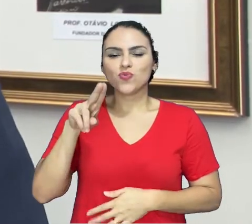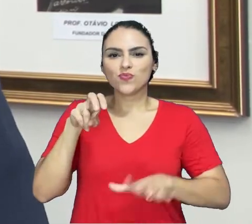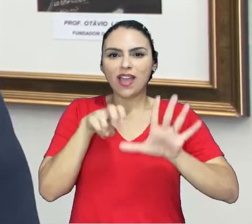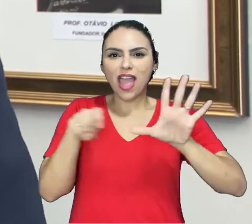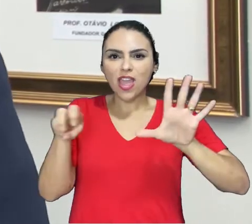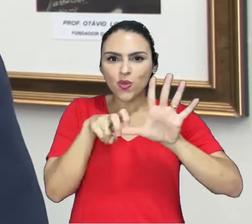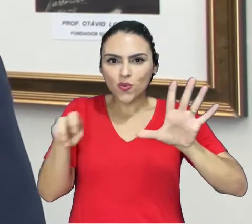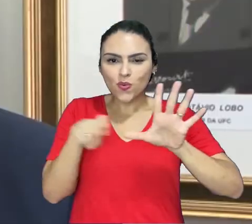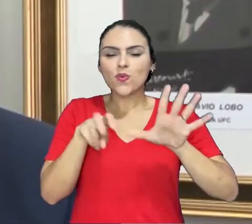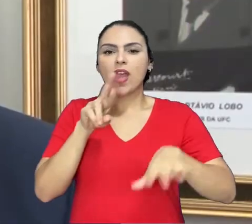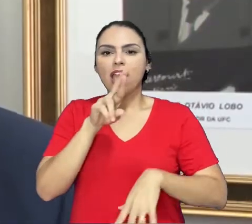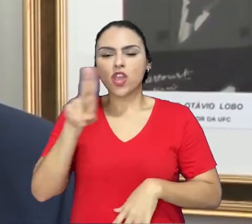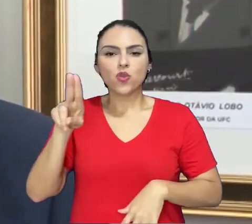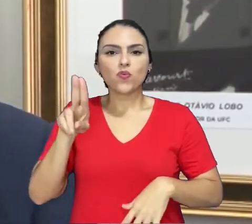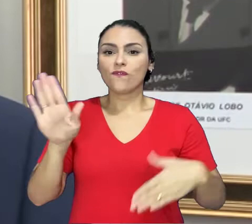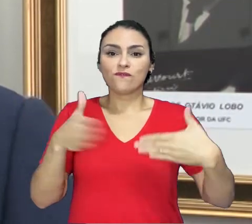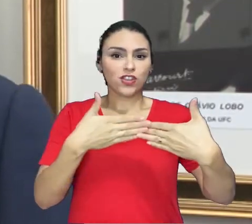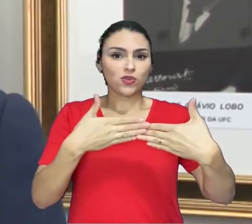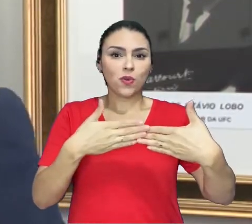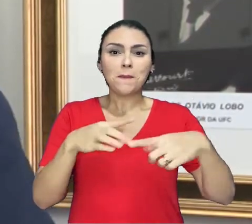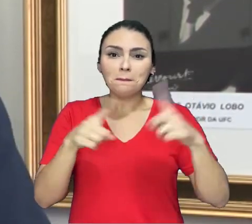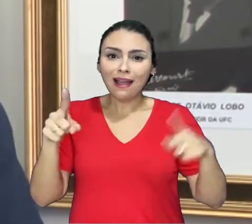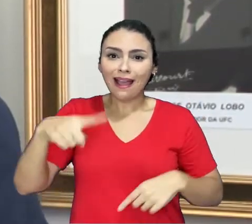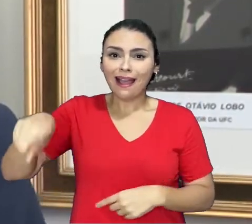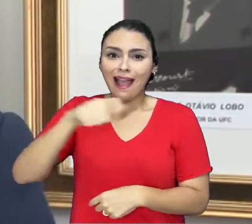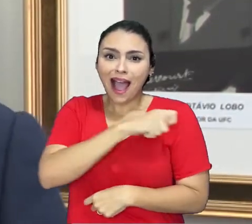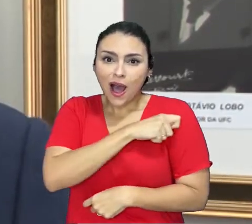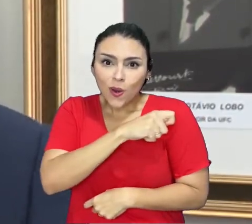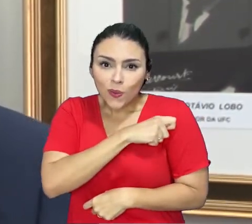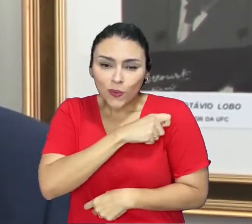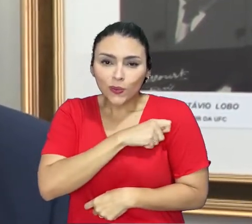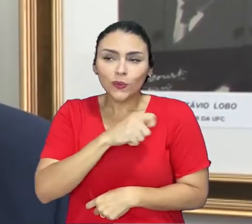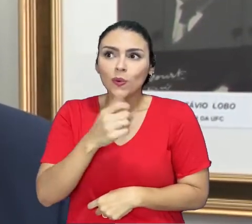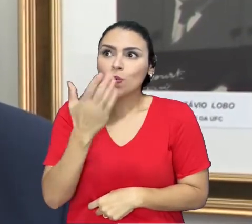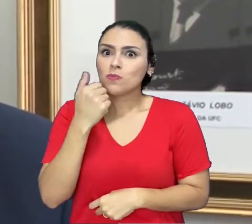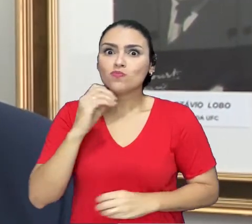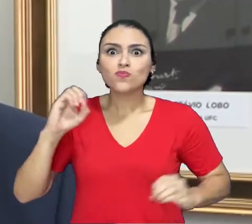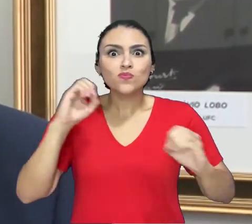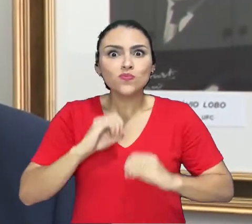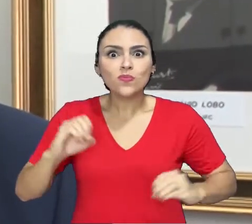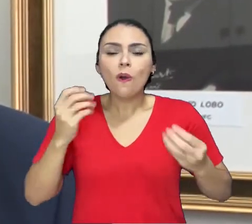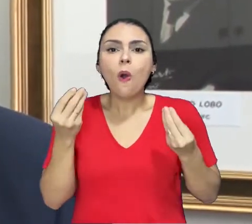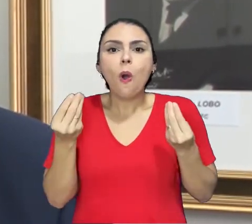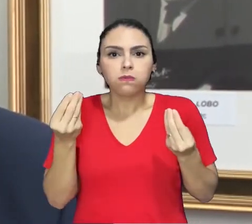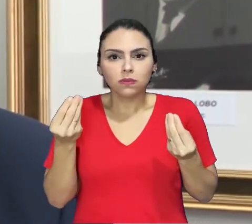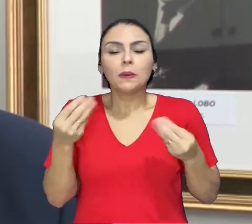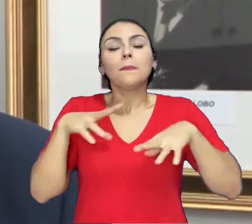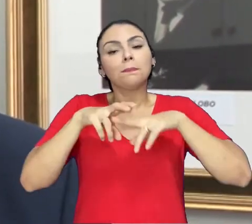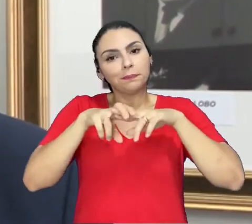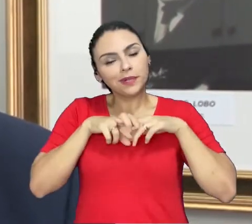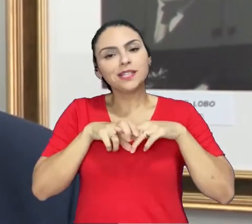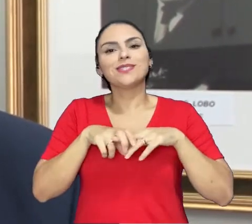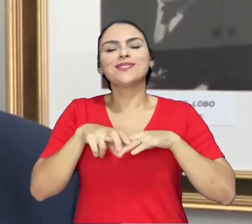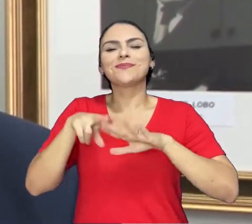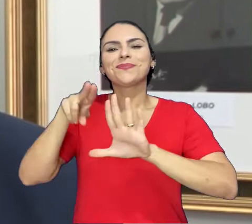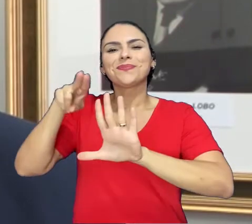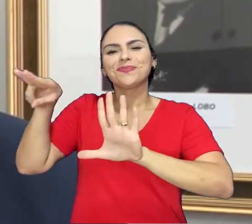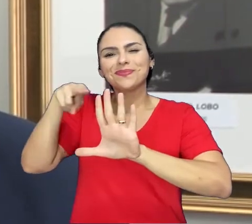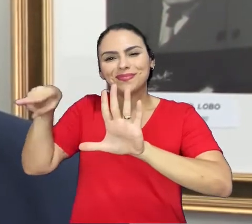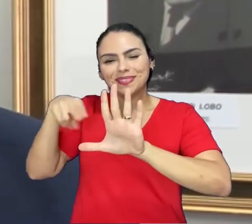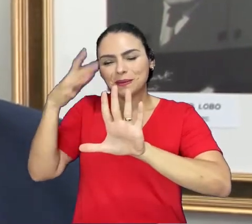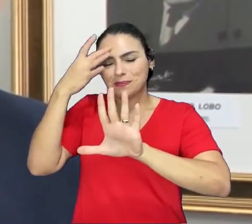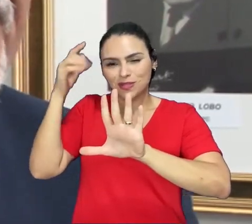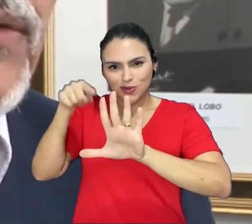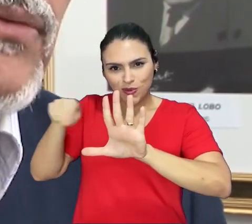foram fechados, mas os nossos estudantes não poderiam ficar sem alimento. Então, isso, os